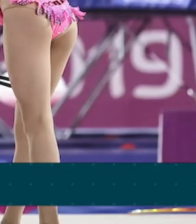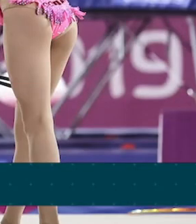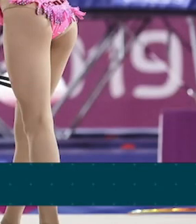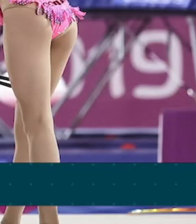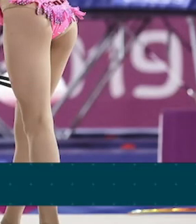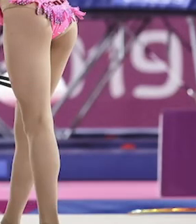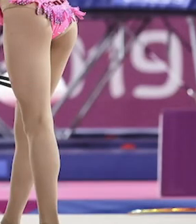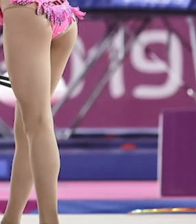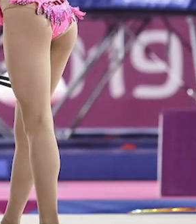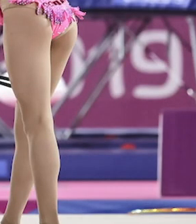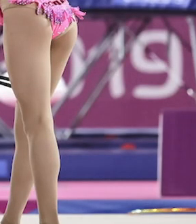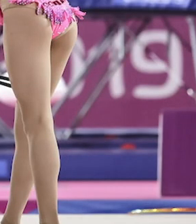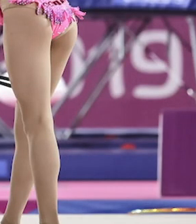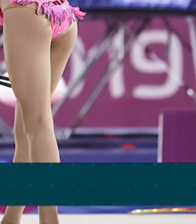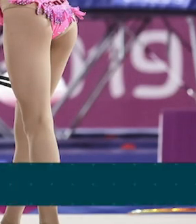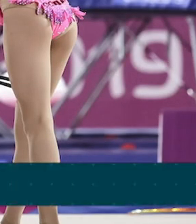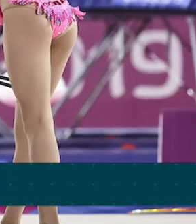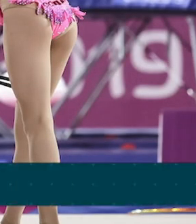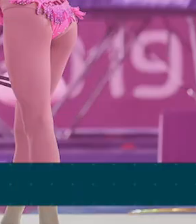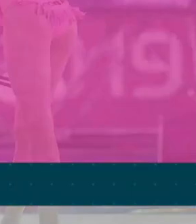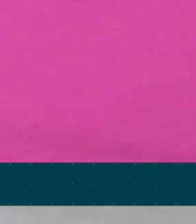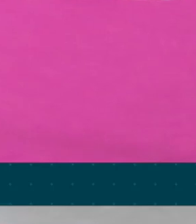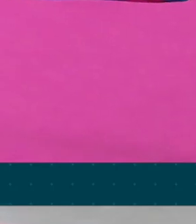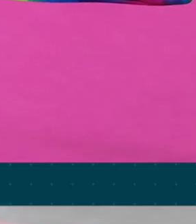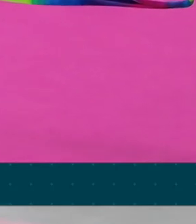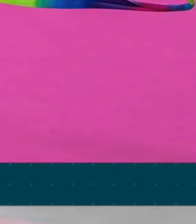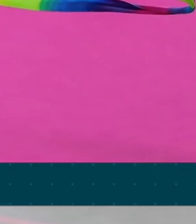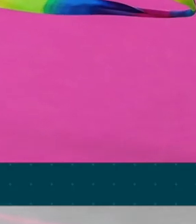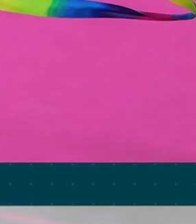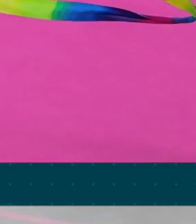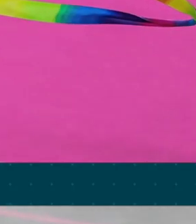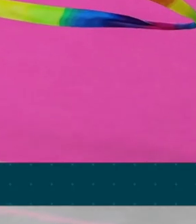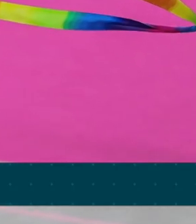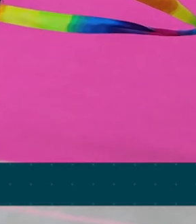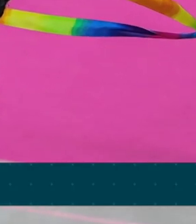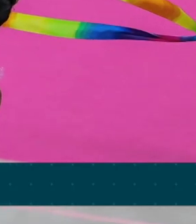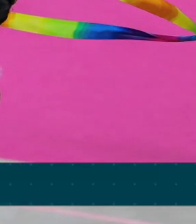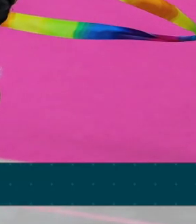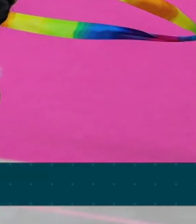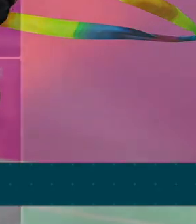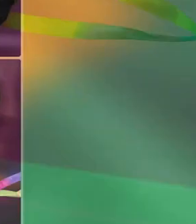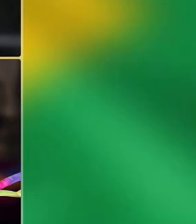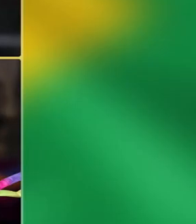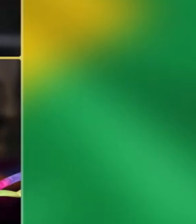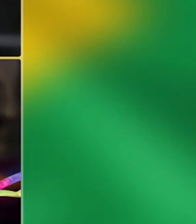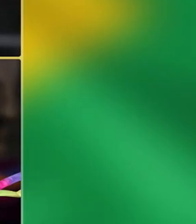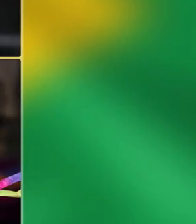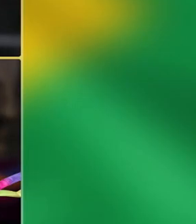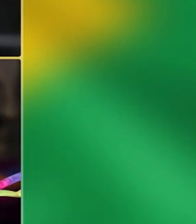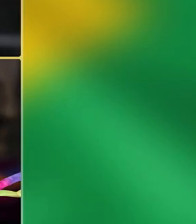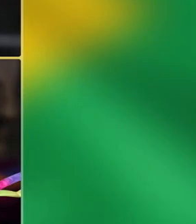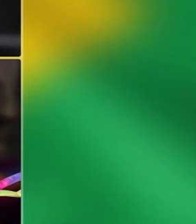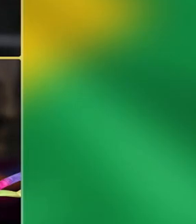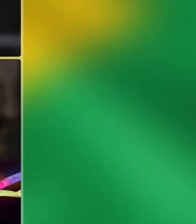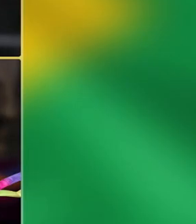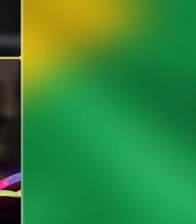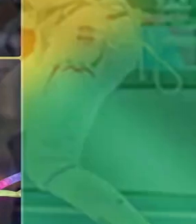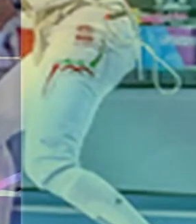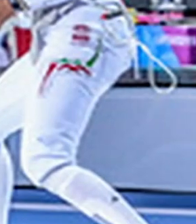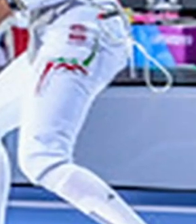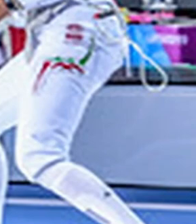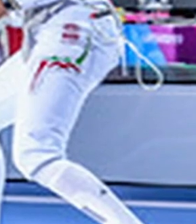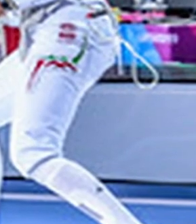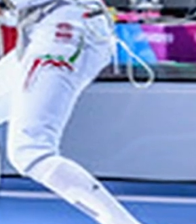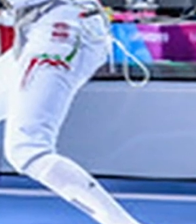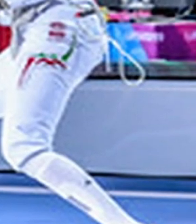o ouro, superando as equipes do México e Cuba. No individual, a ginasta Bárbara Domingos conquistou a prata na fita.